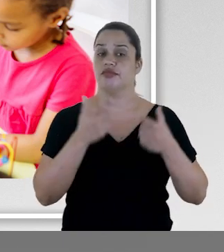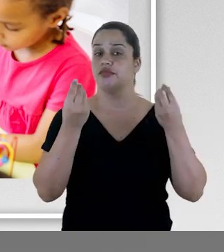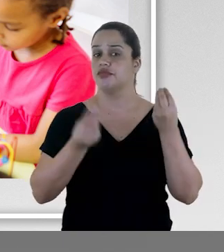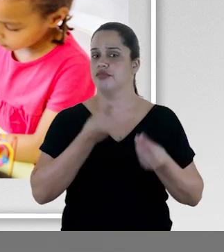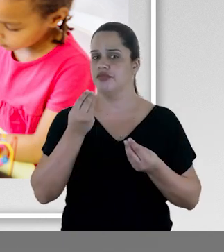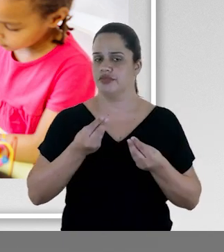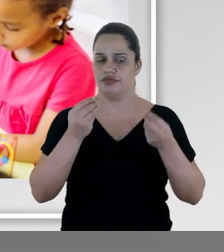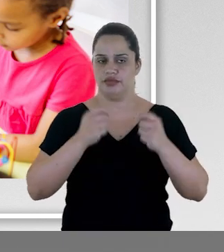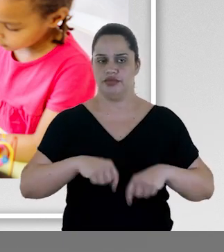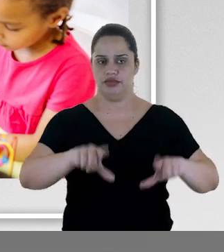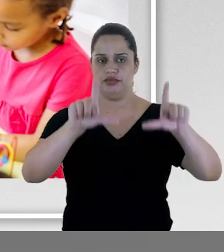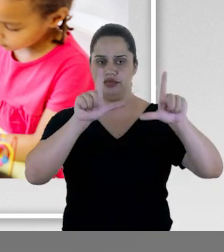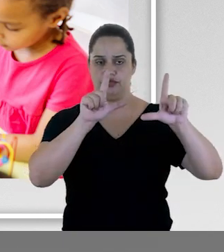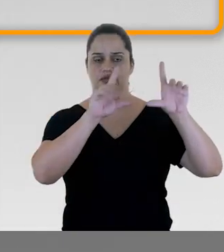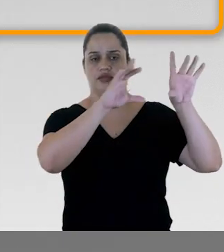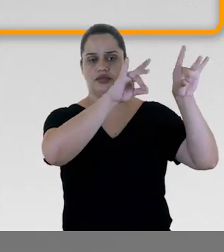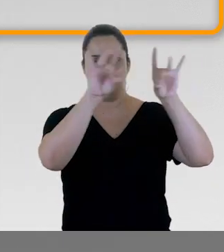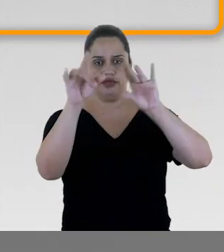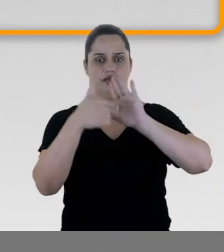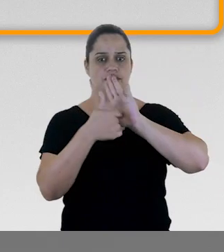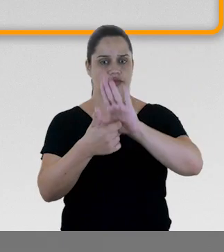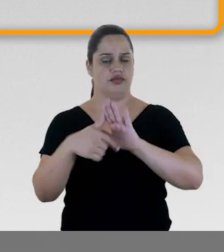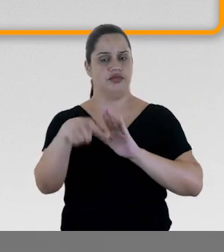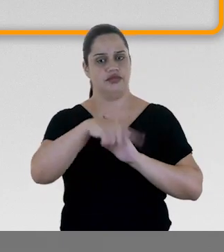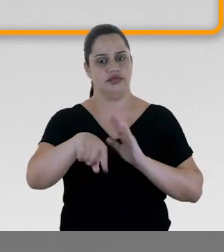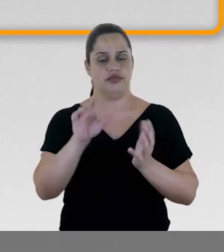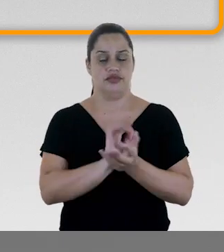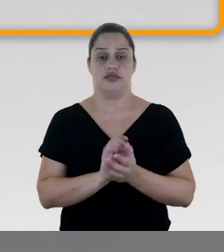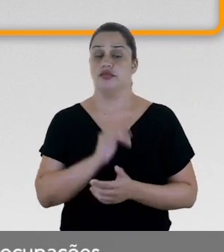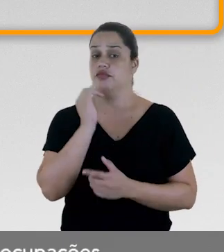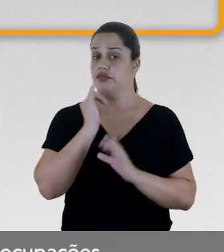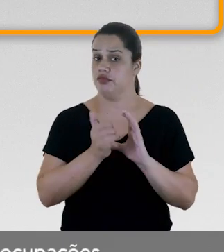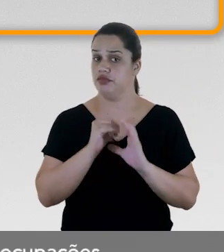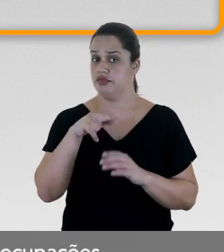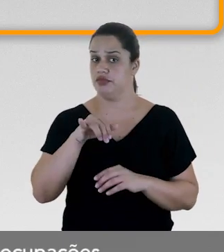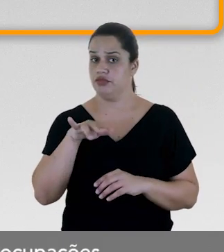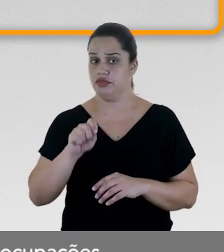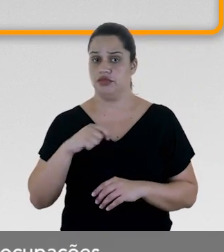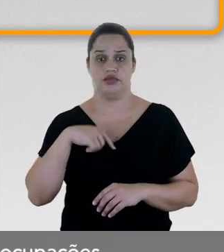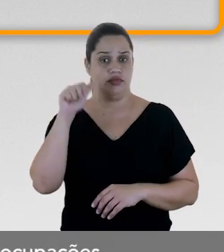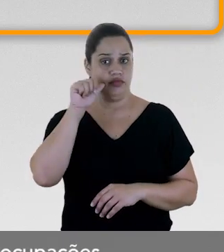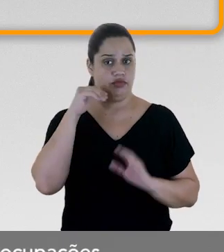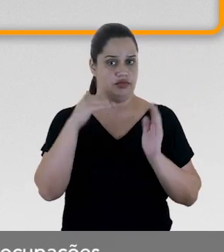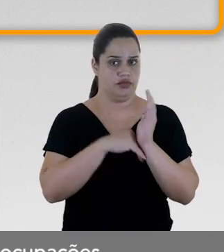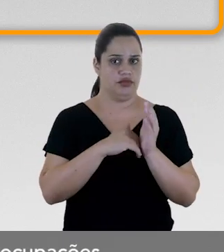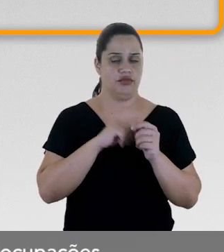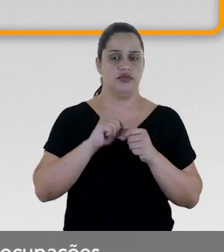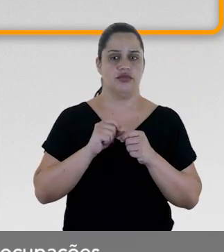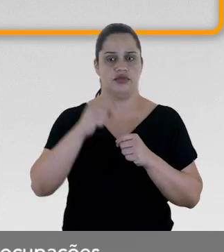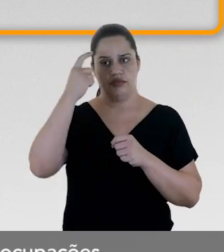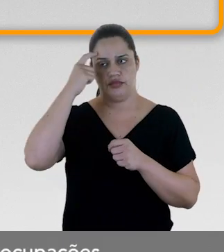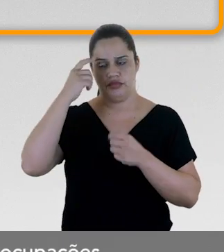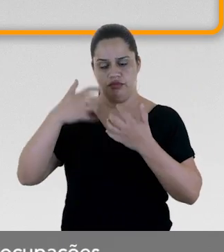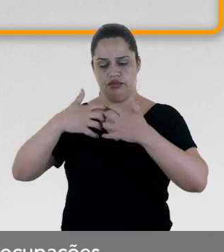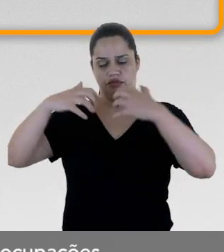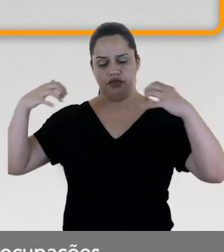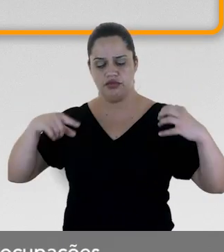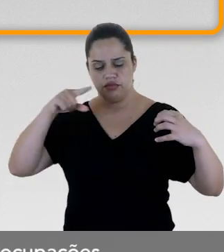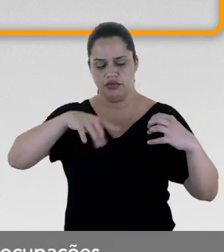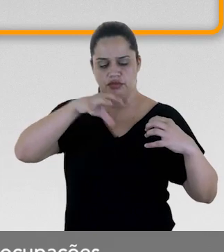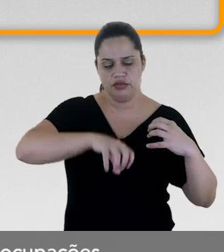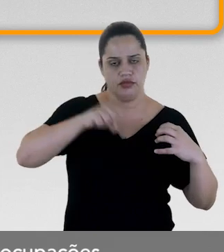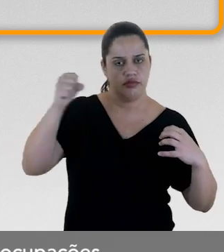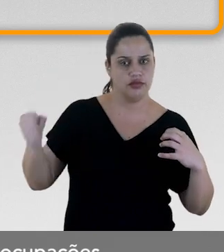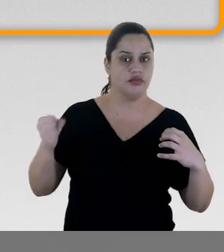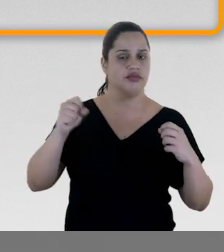uma exposição coletiva. No conto Nina, a moça misteriosa abre a cabeça para aliviar suas